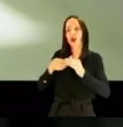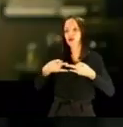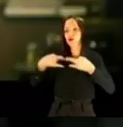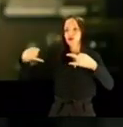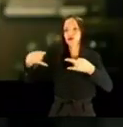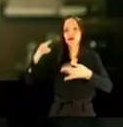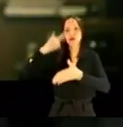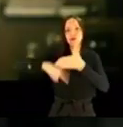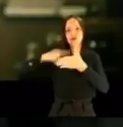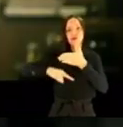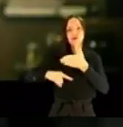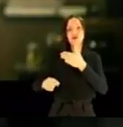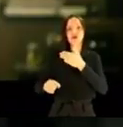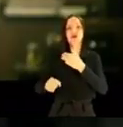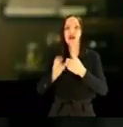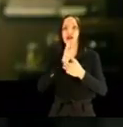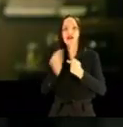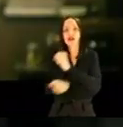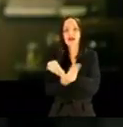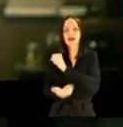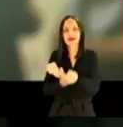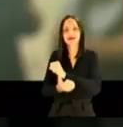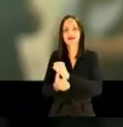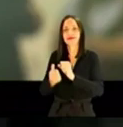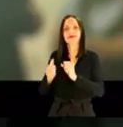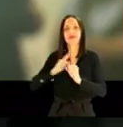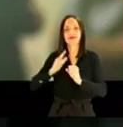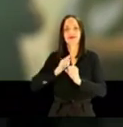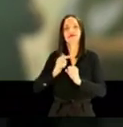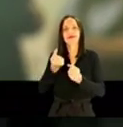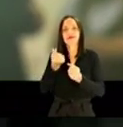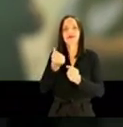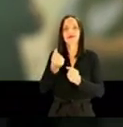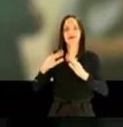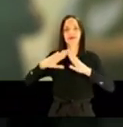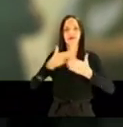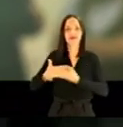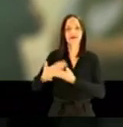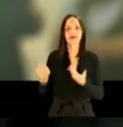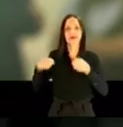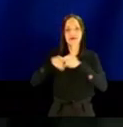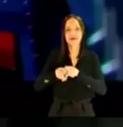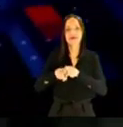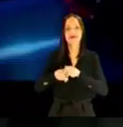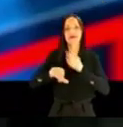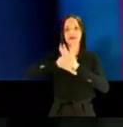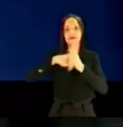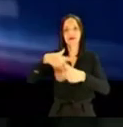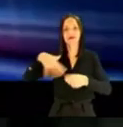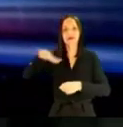contabilidade, investigado por fornecer notas frias para lavar o dinheiro da máfia das creches.